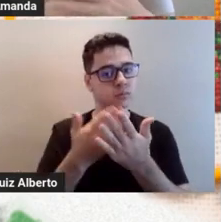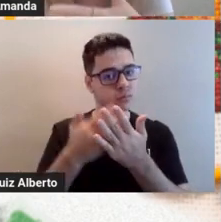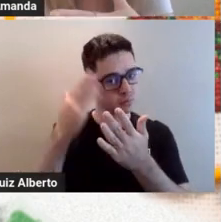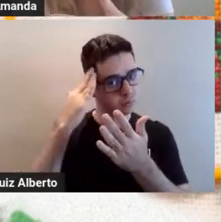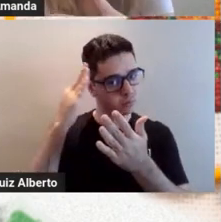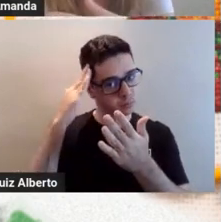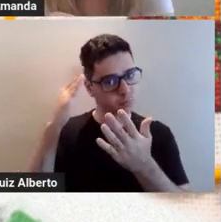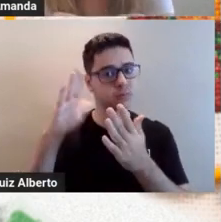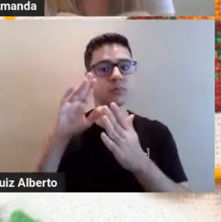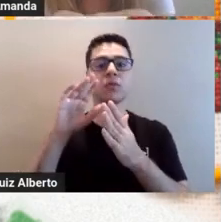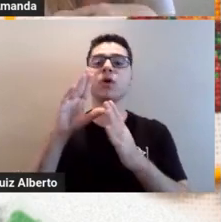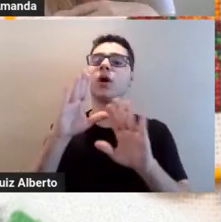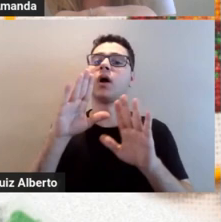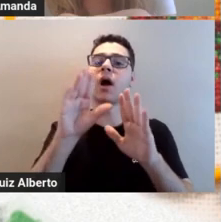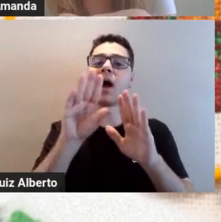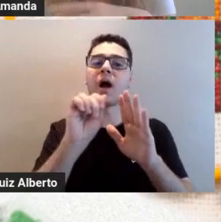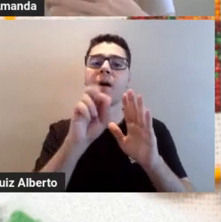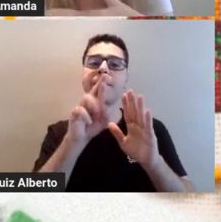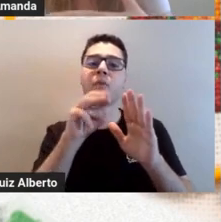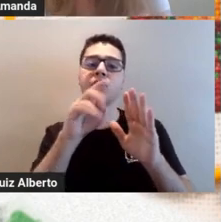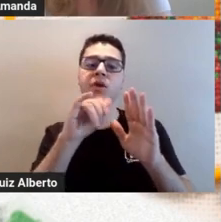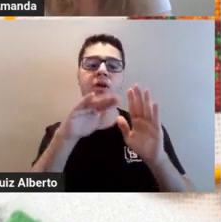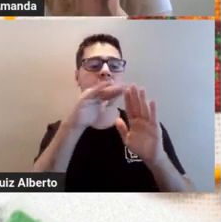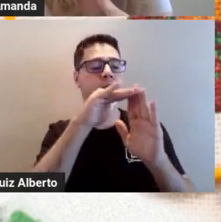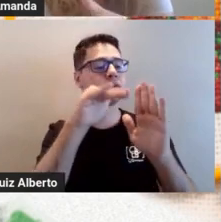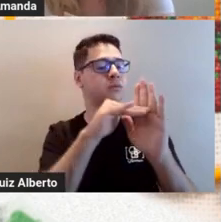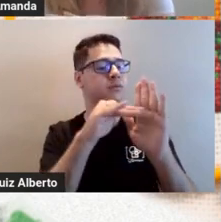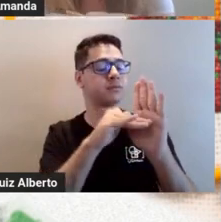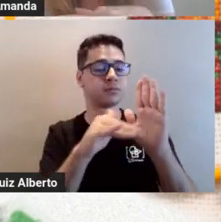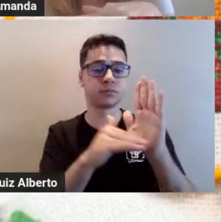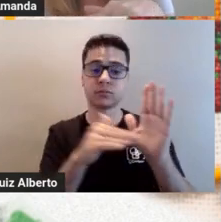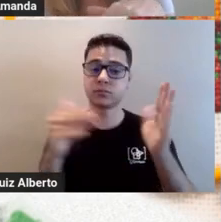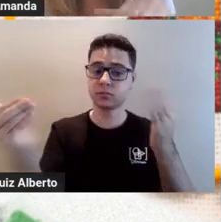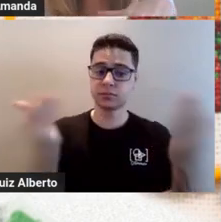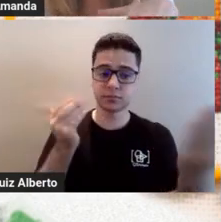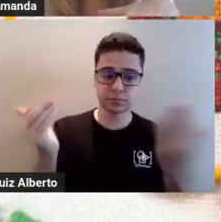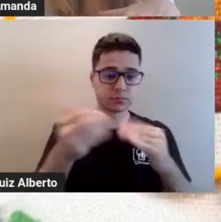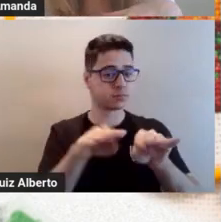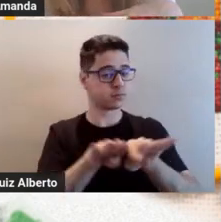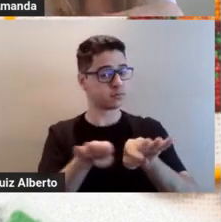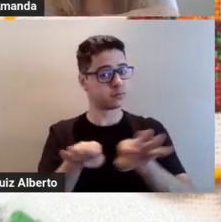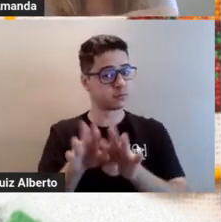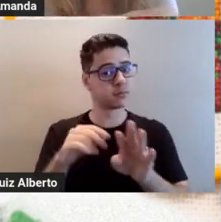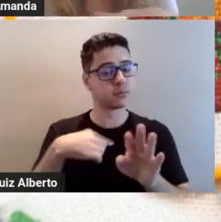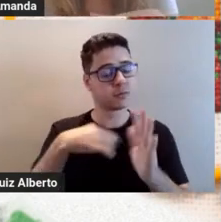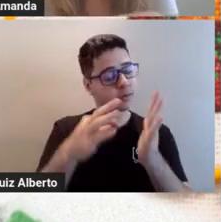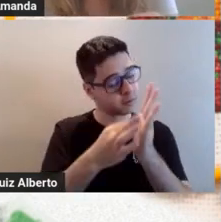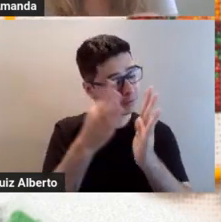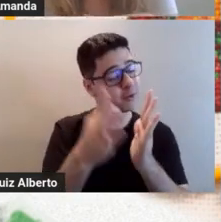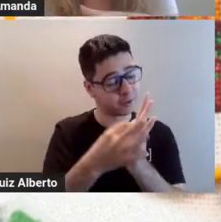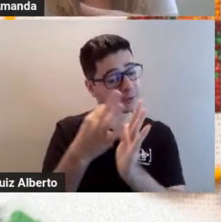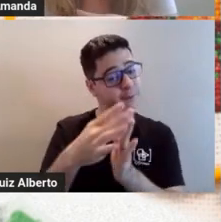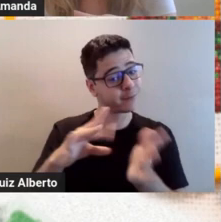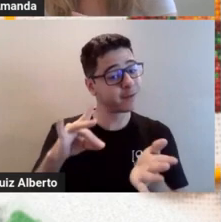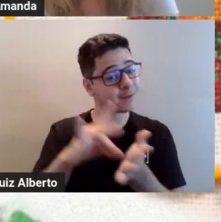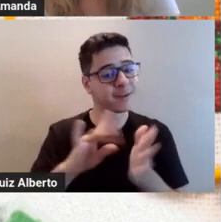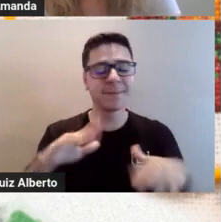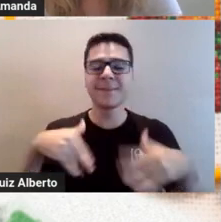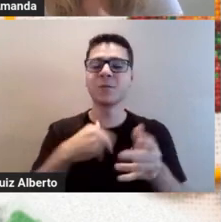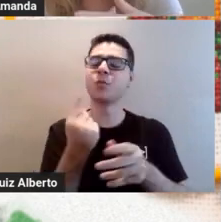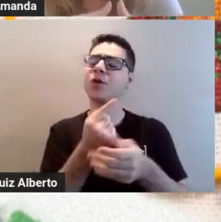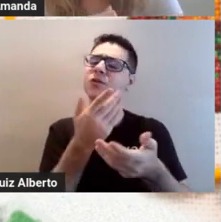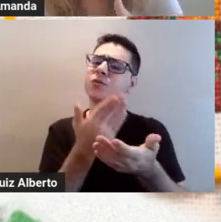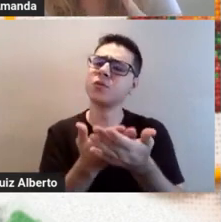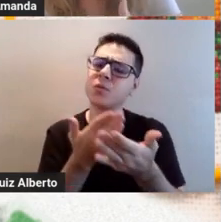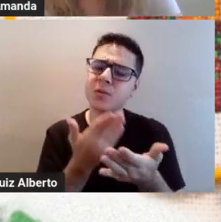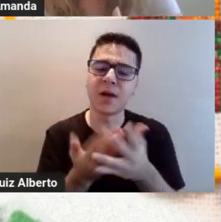os contrastes entre as cores, como a gente está falando de pintura de agulha, não seria diferente. Então, a gente vai estudar um pouquinho